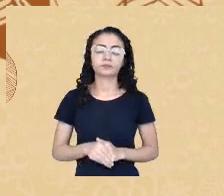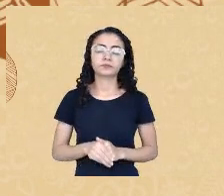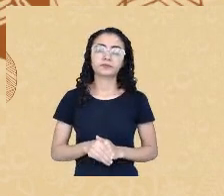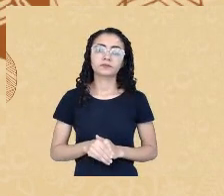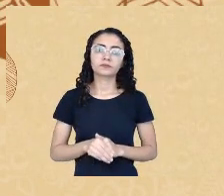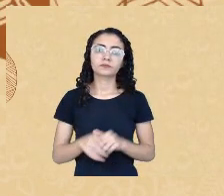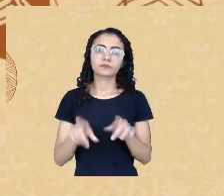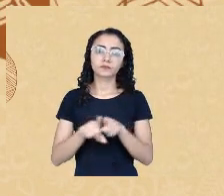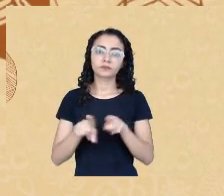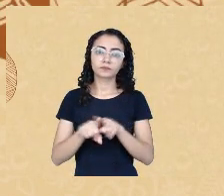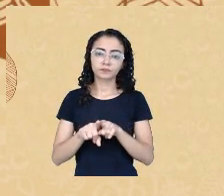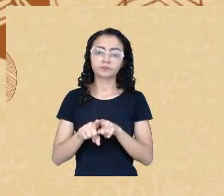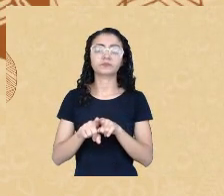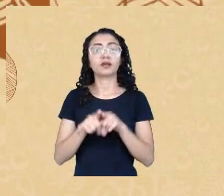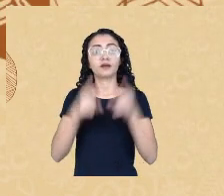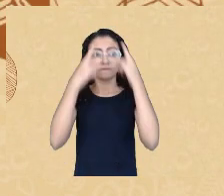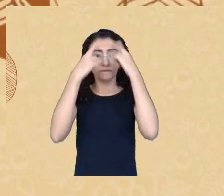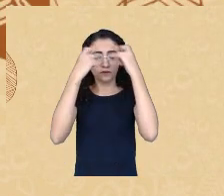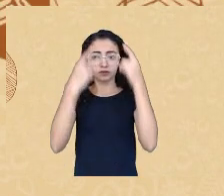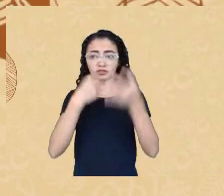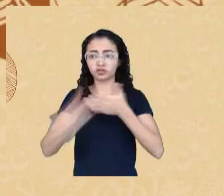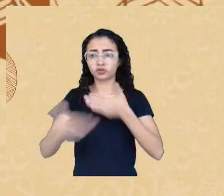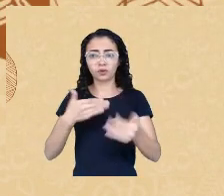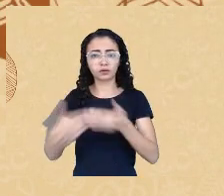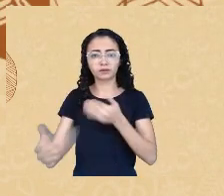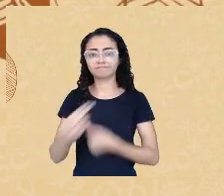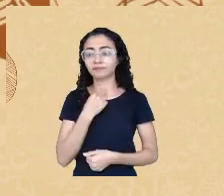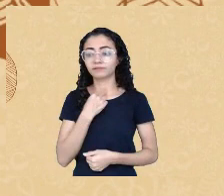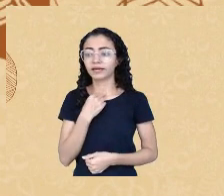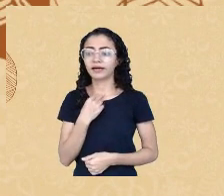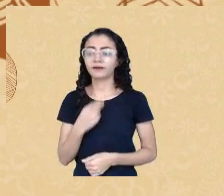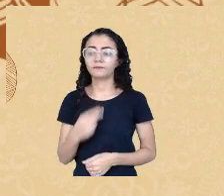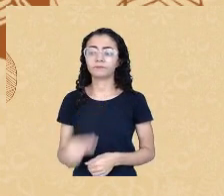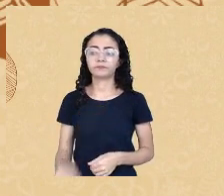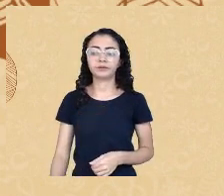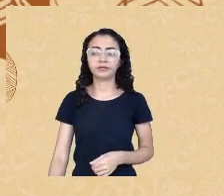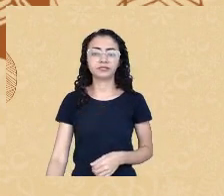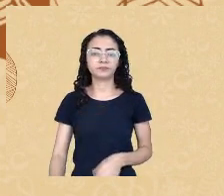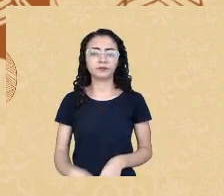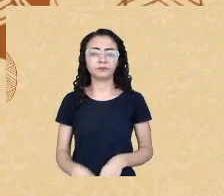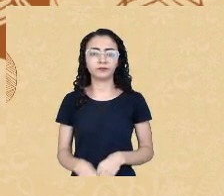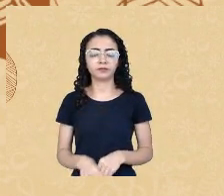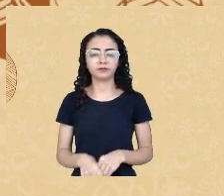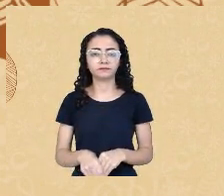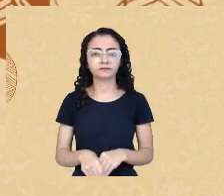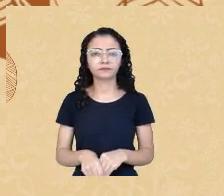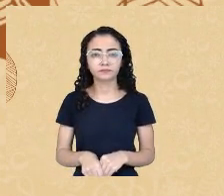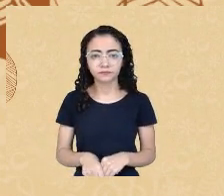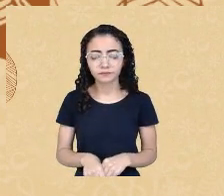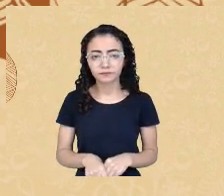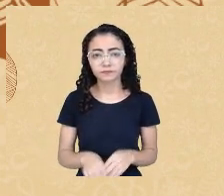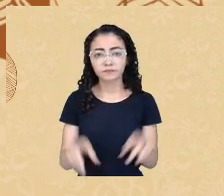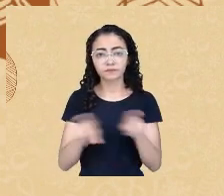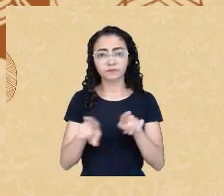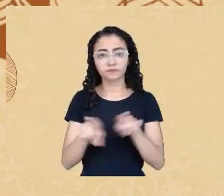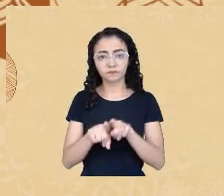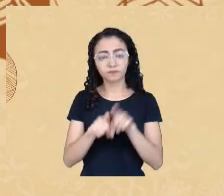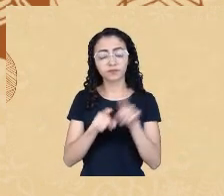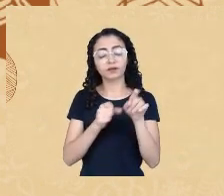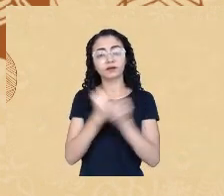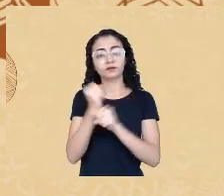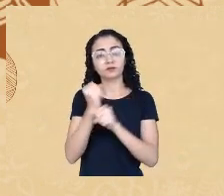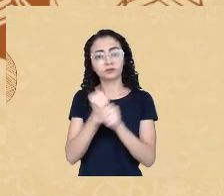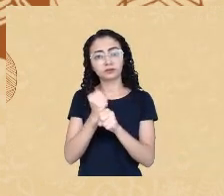forma de violência. Reforçando ainda mais esses aspectos, nos seus artigos 32 e 33, ainda citam que